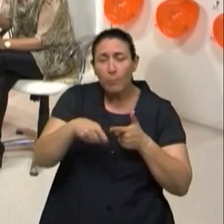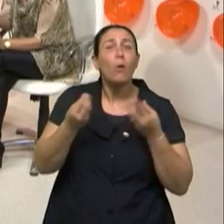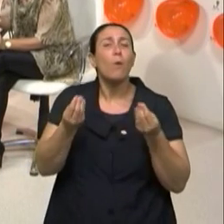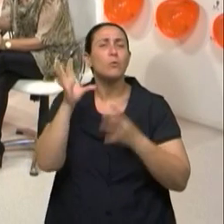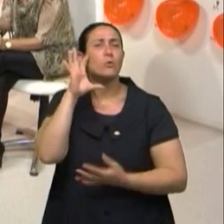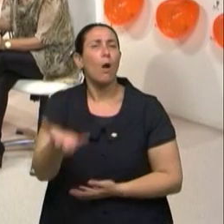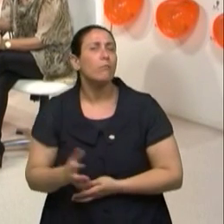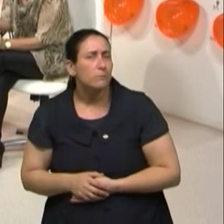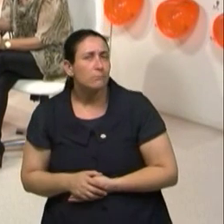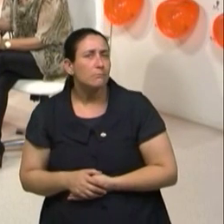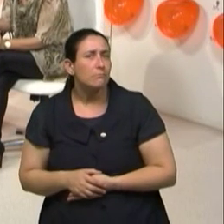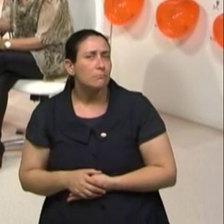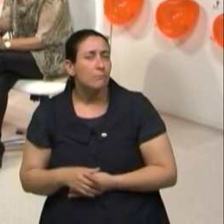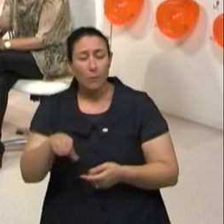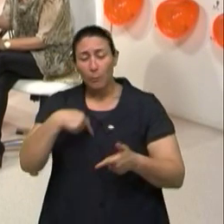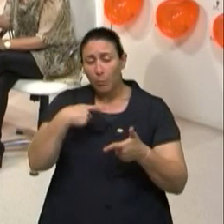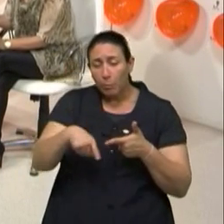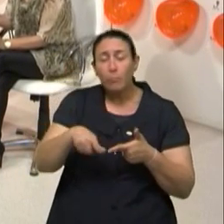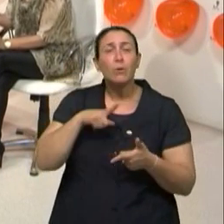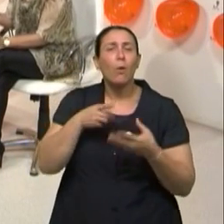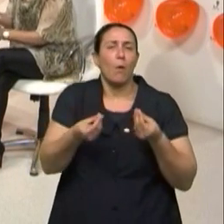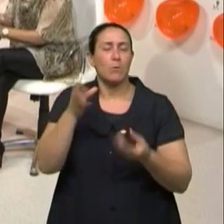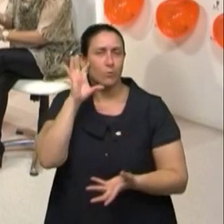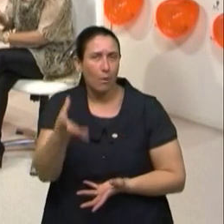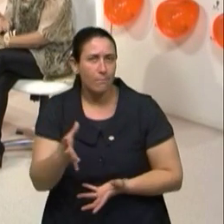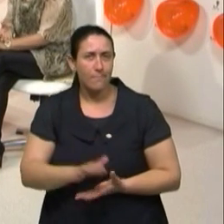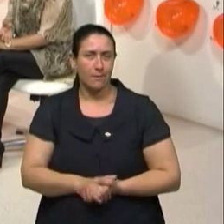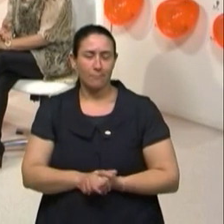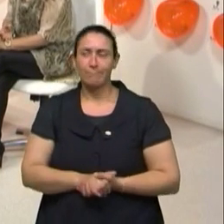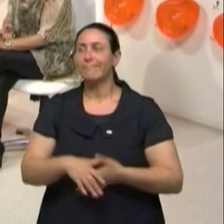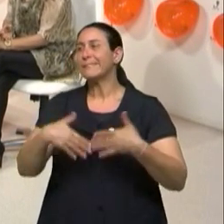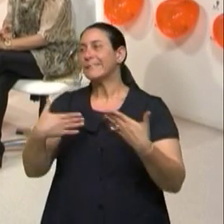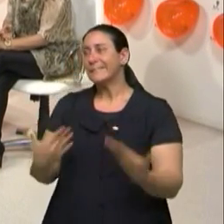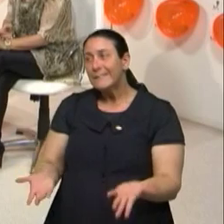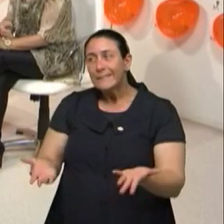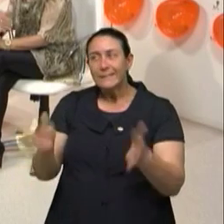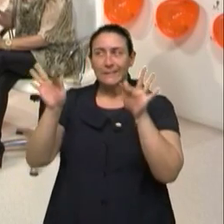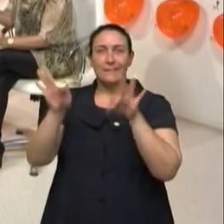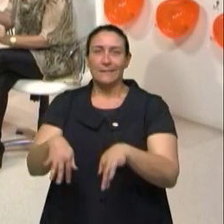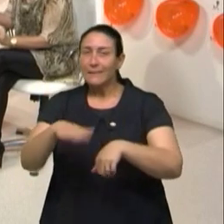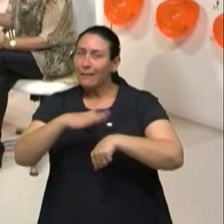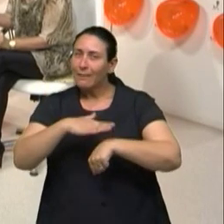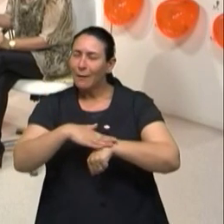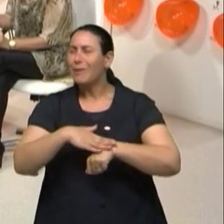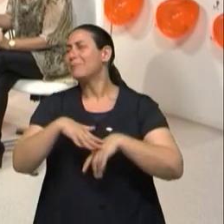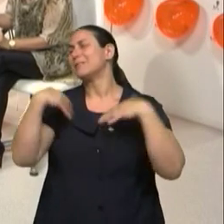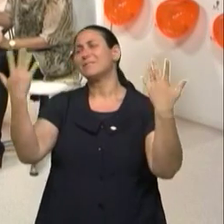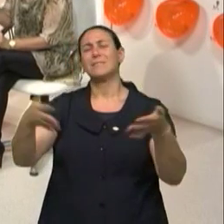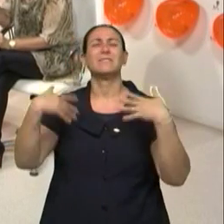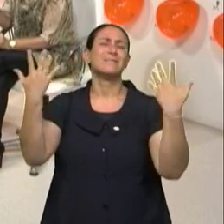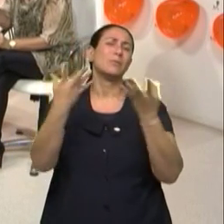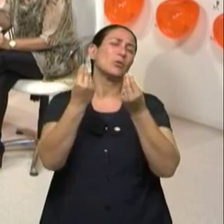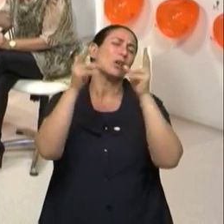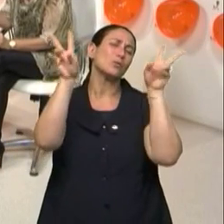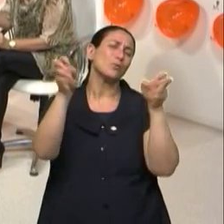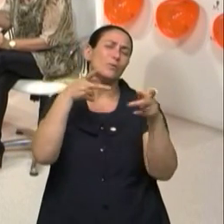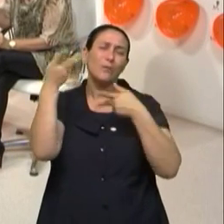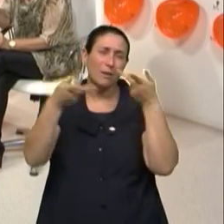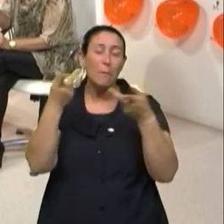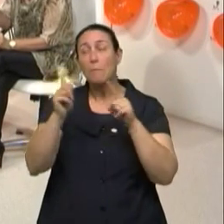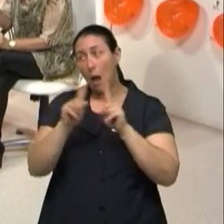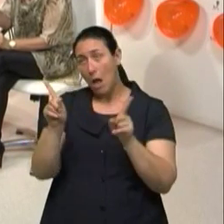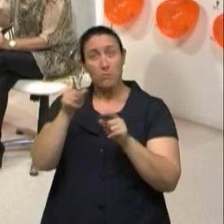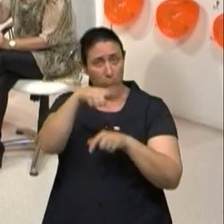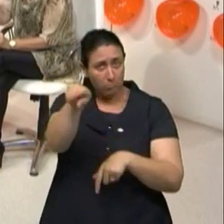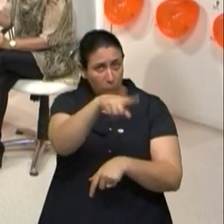Como é que eu vou lidar com esse problema, né? Doutor, nosso tempo relógio terminou, a tinha tantas mais coisas para falar, não quer dizer que o doutor não